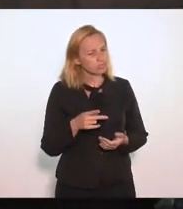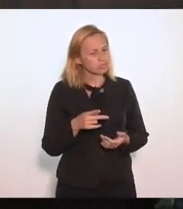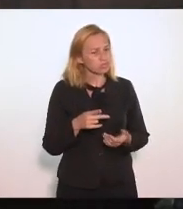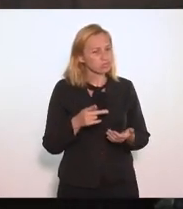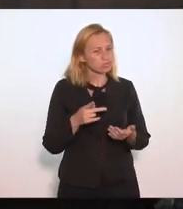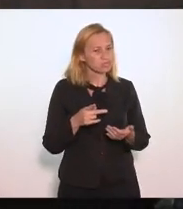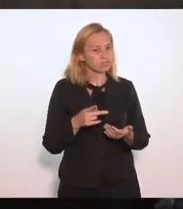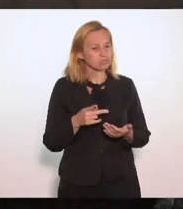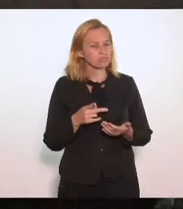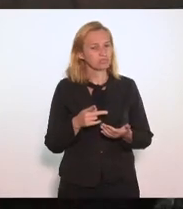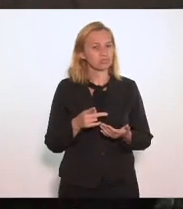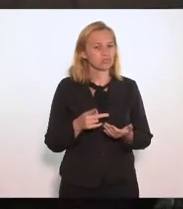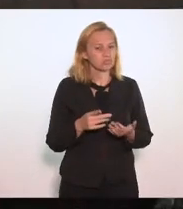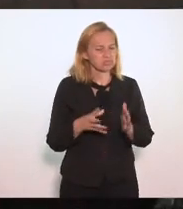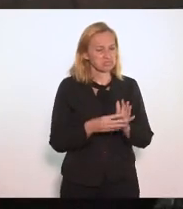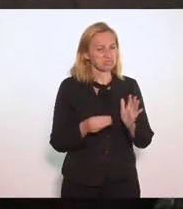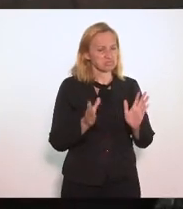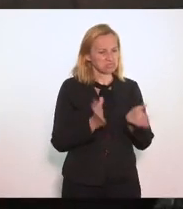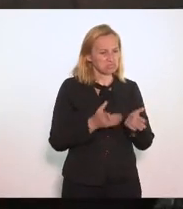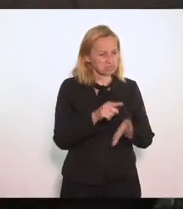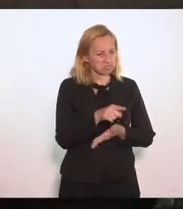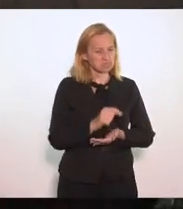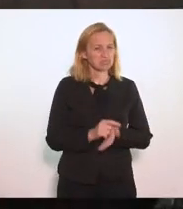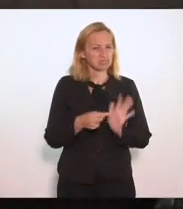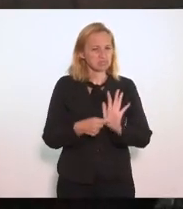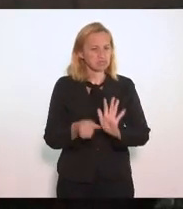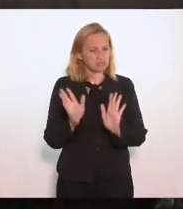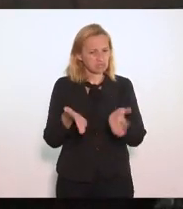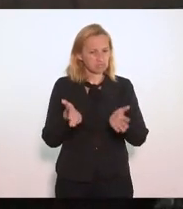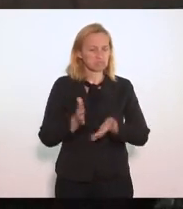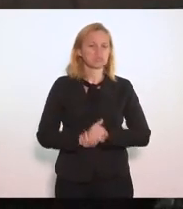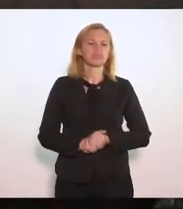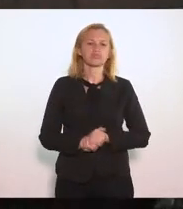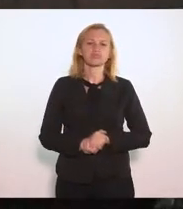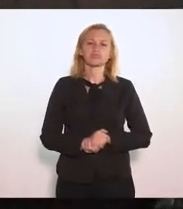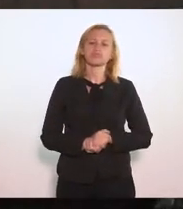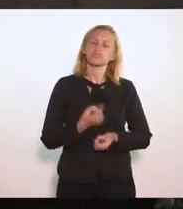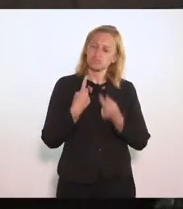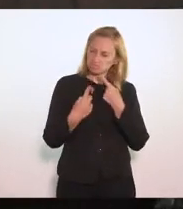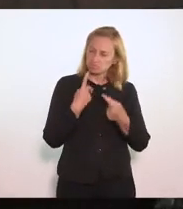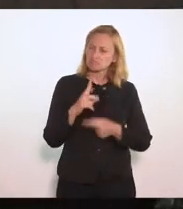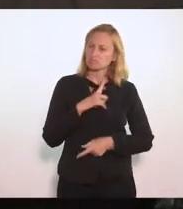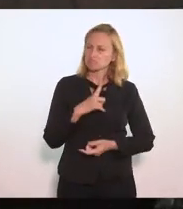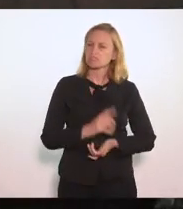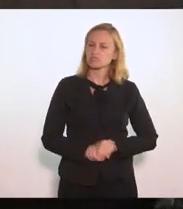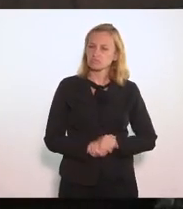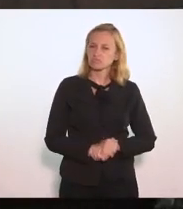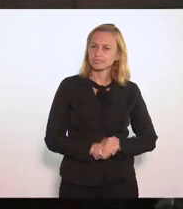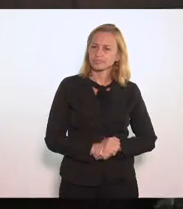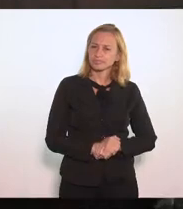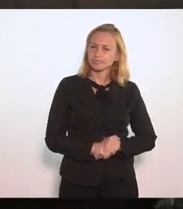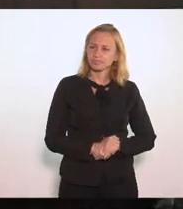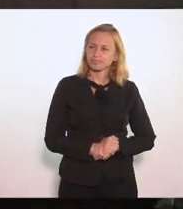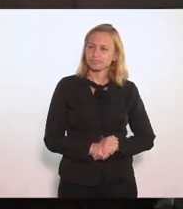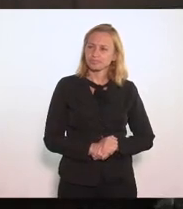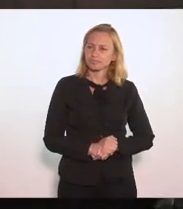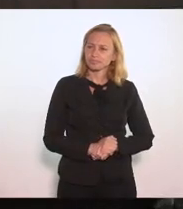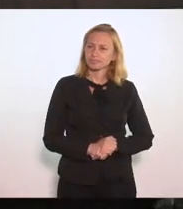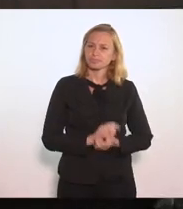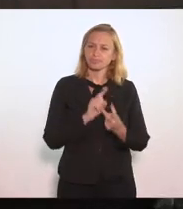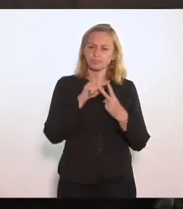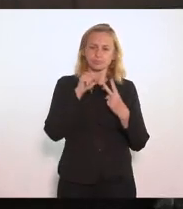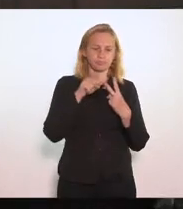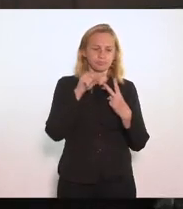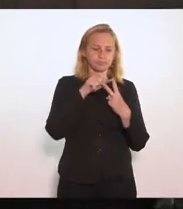E essa concessão Que está colocada Hoje Em discussão Tem duas